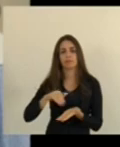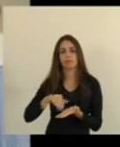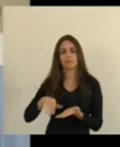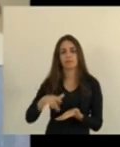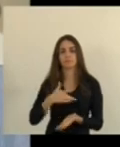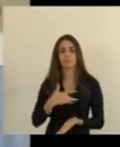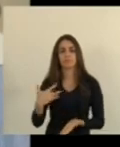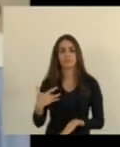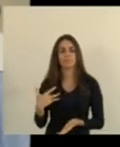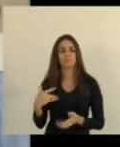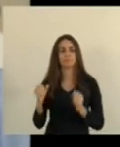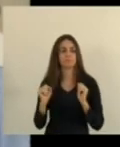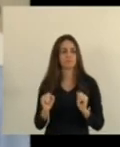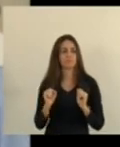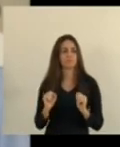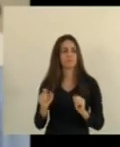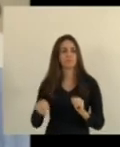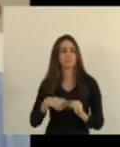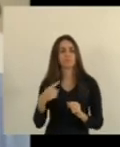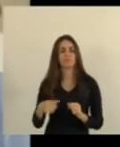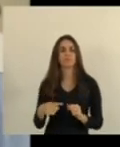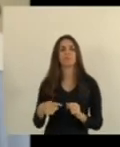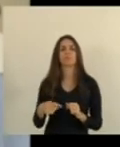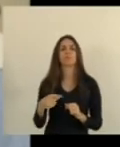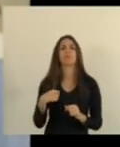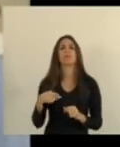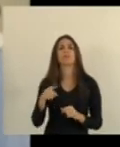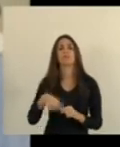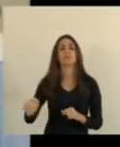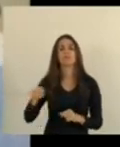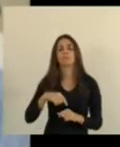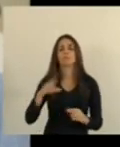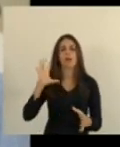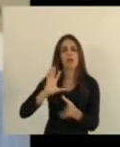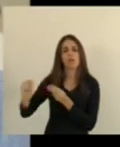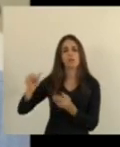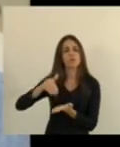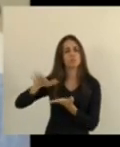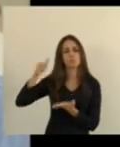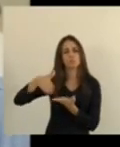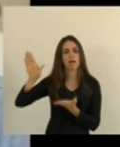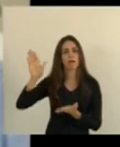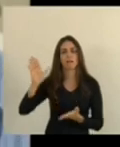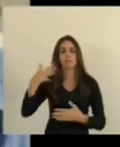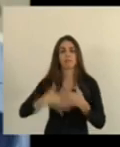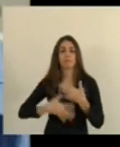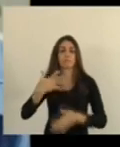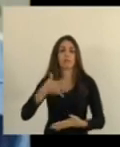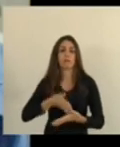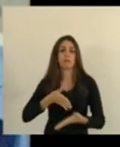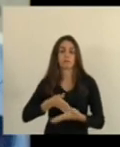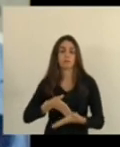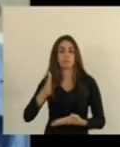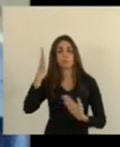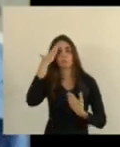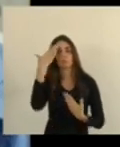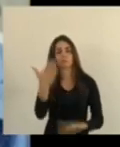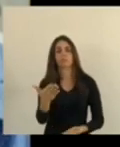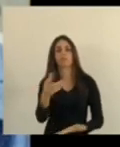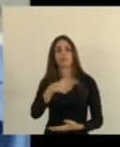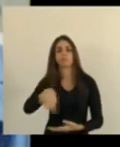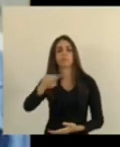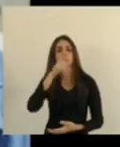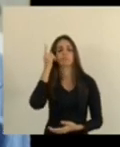está precisando colocar um bocado de cabrito em volta para esse bode sair dessa secretaria obrigado senhor presidente obrigado